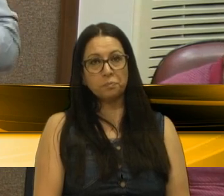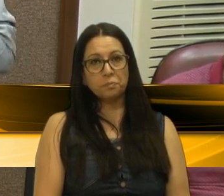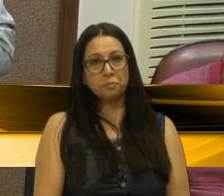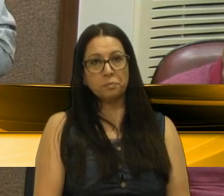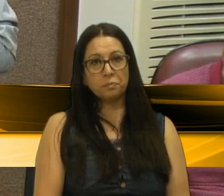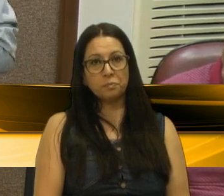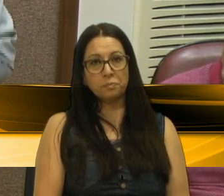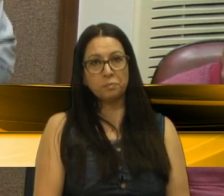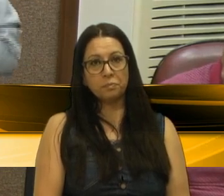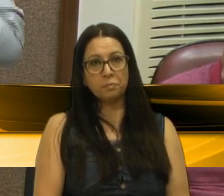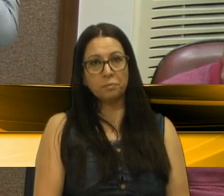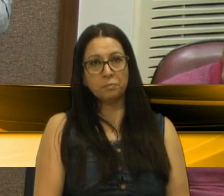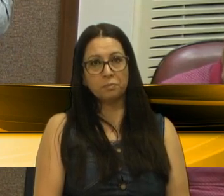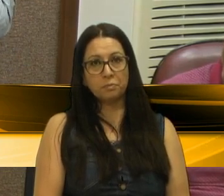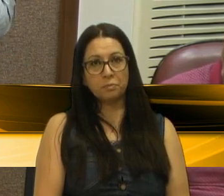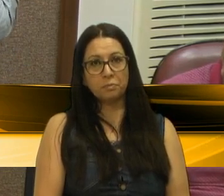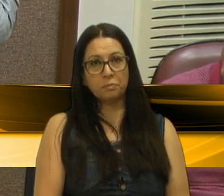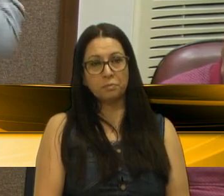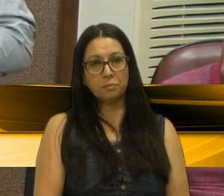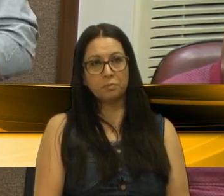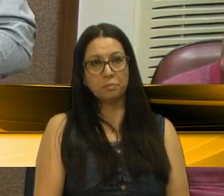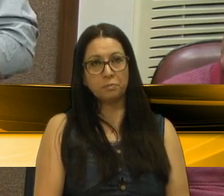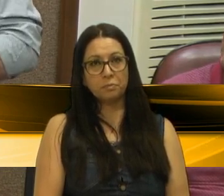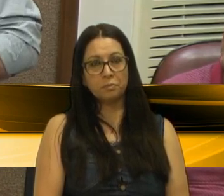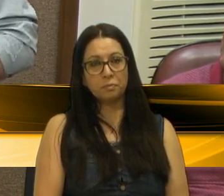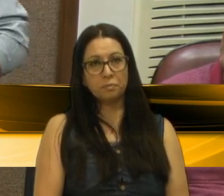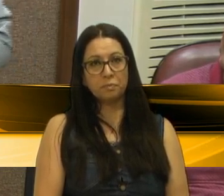de explicar novamente a minha proposta.